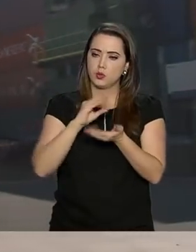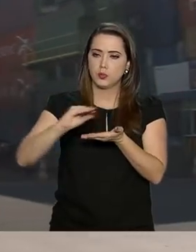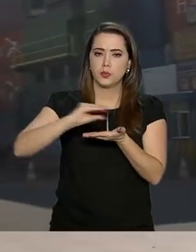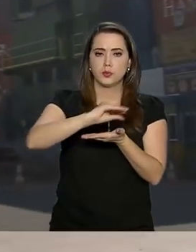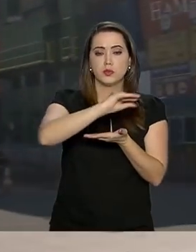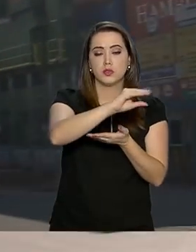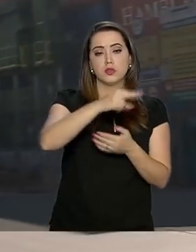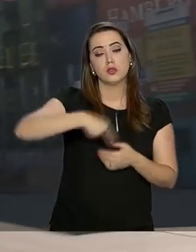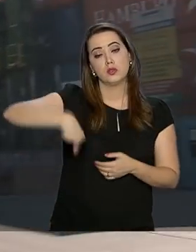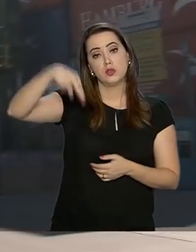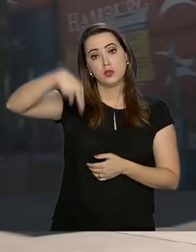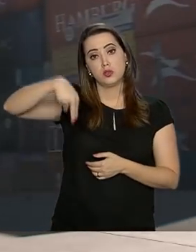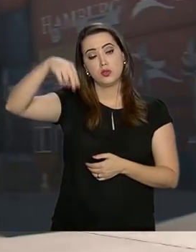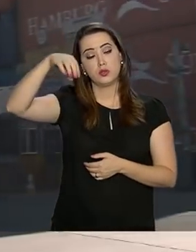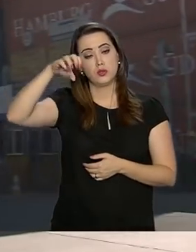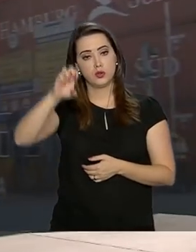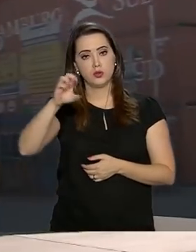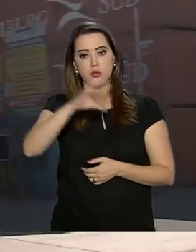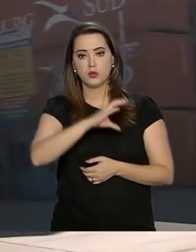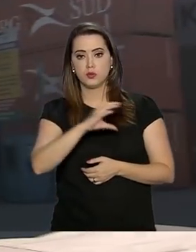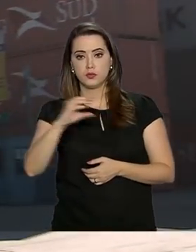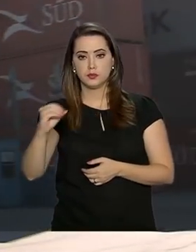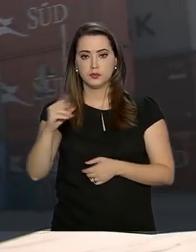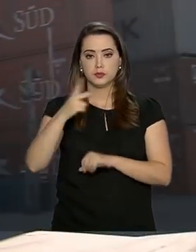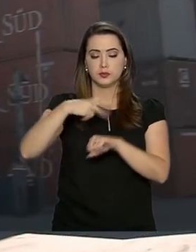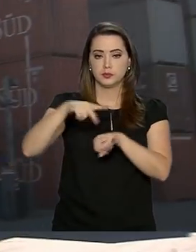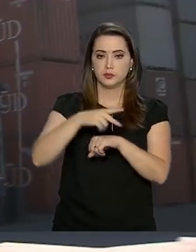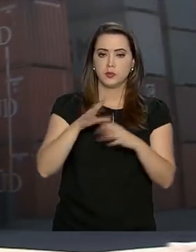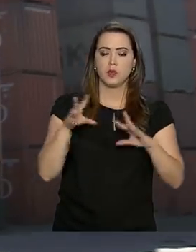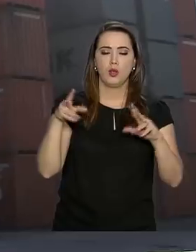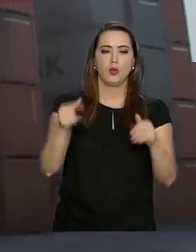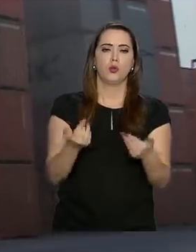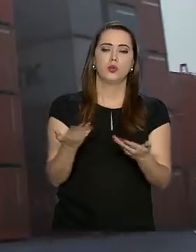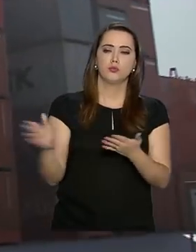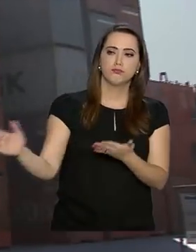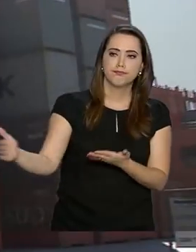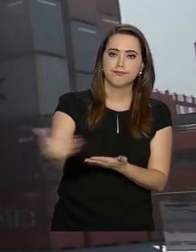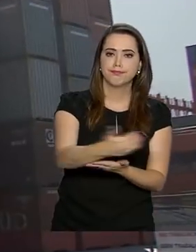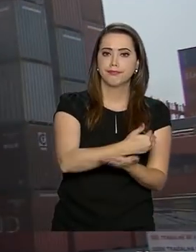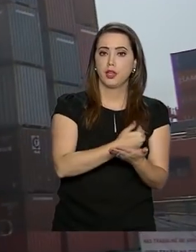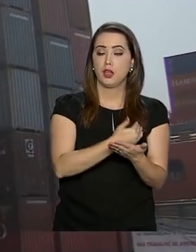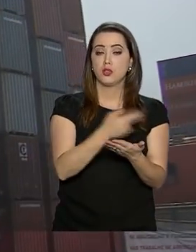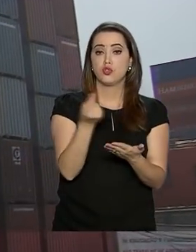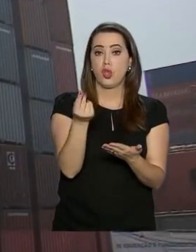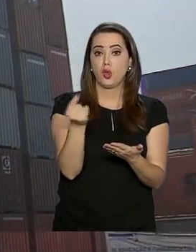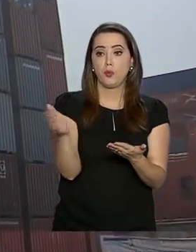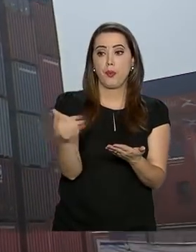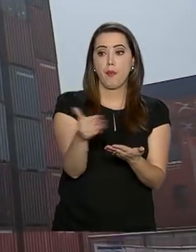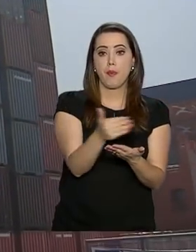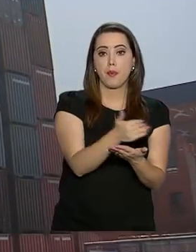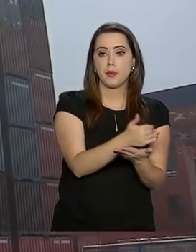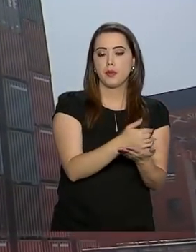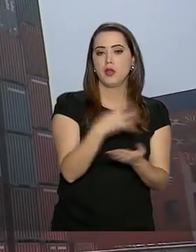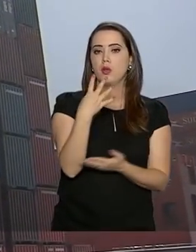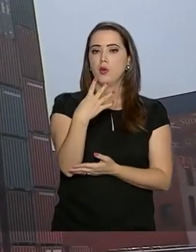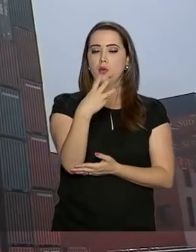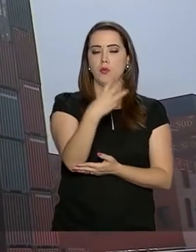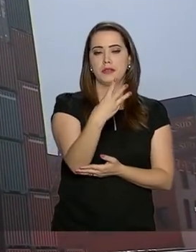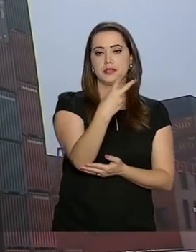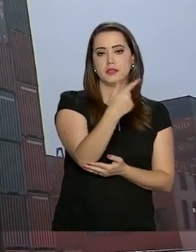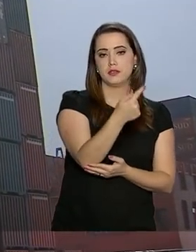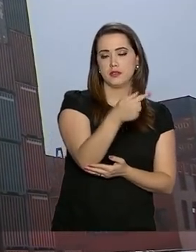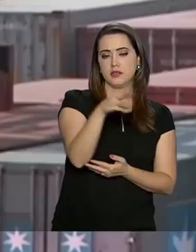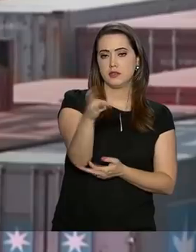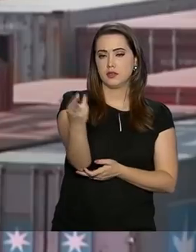nas regiões norte, nordeste e centro-oeste do país. Ao todo, foram arrecadados R$ 447,9 milhões,